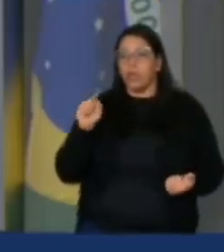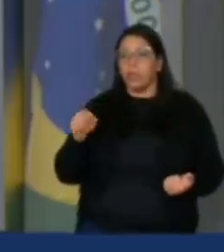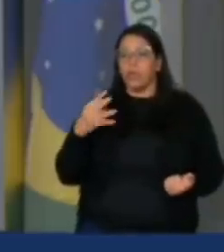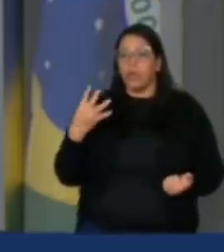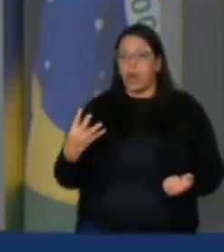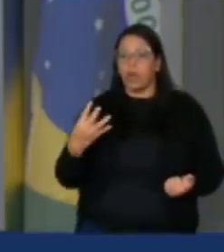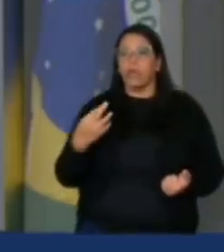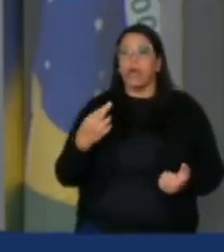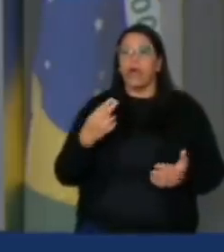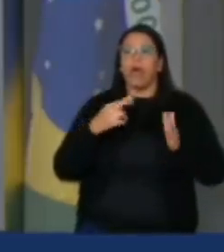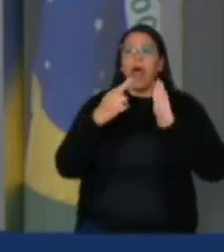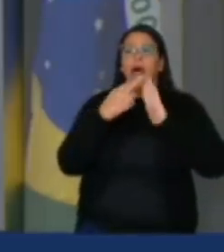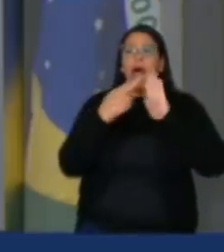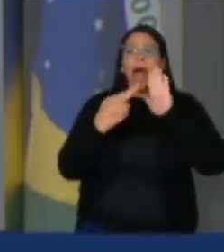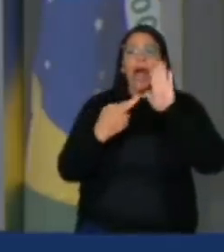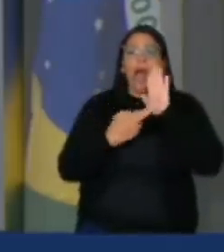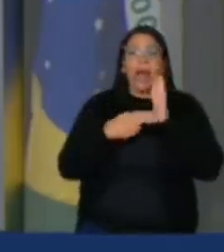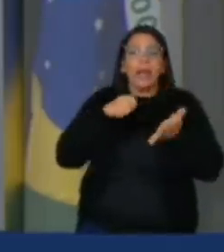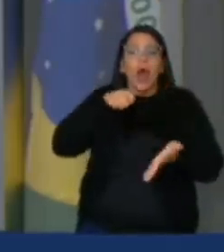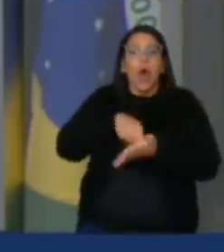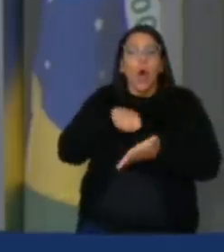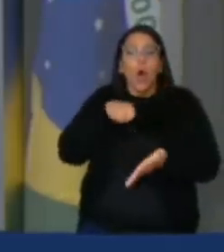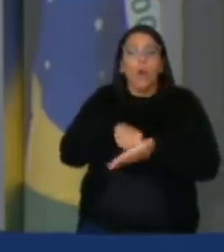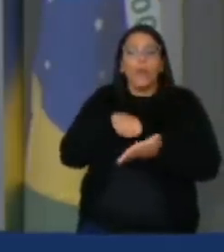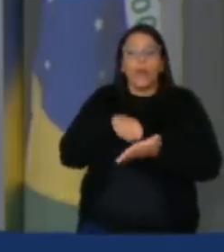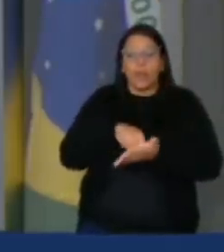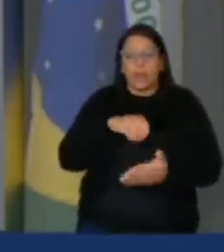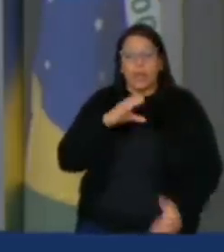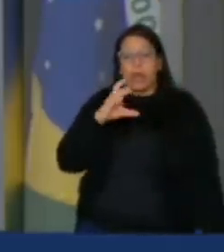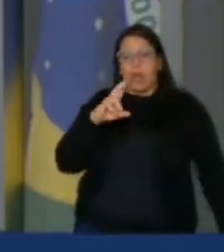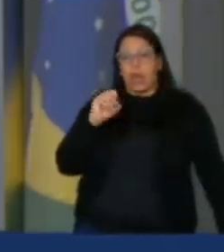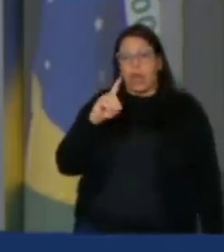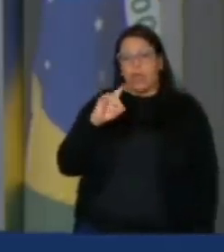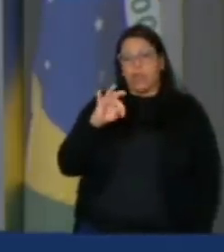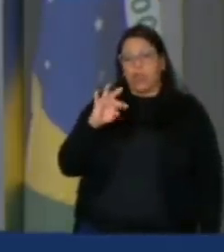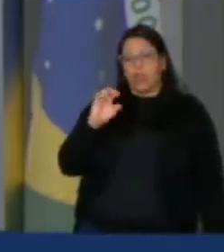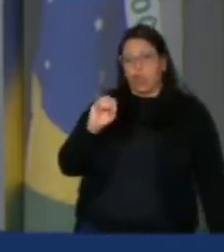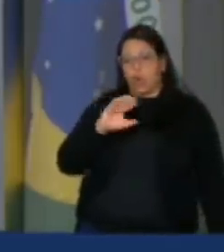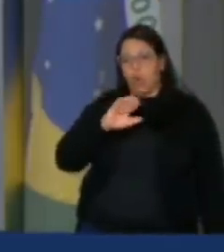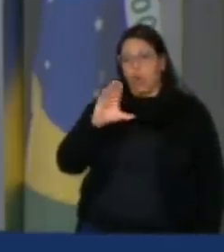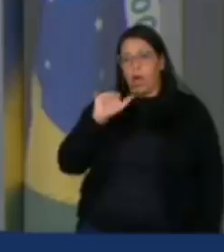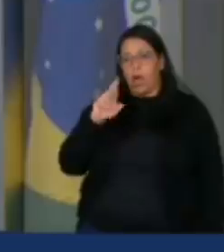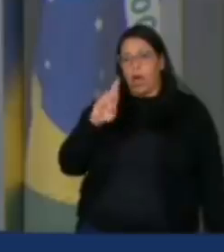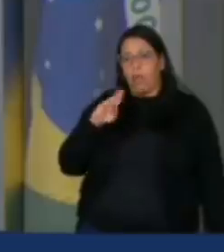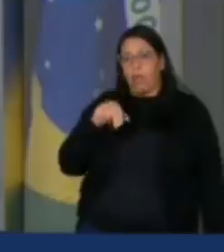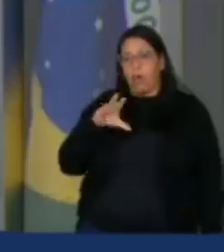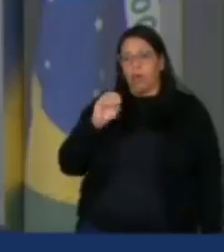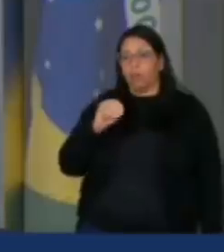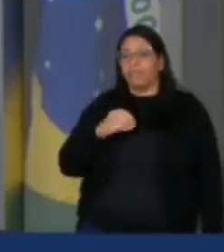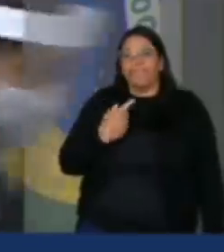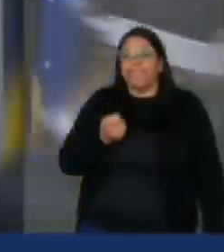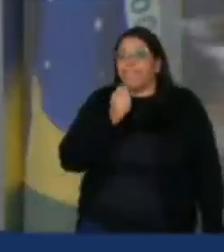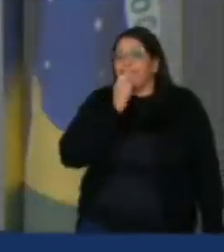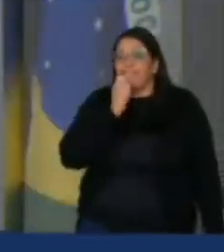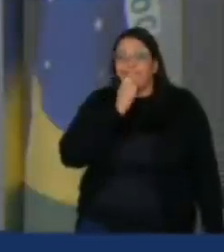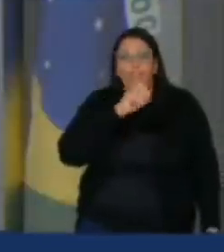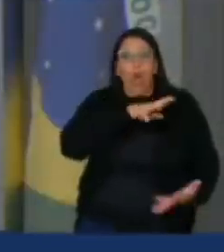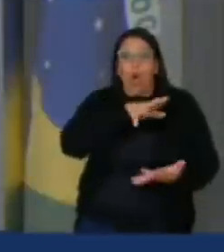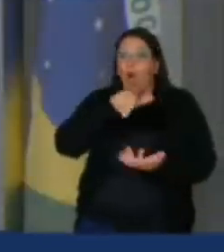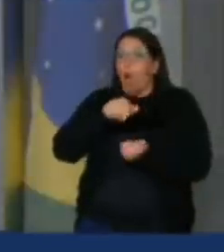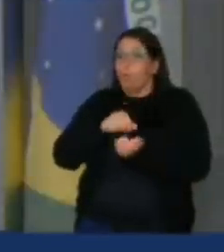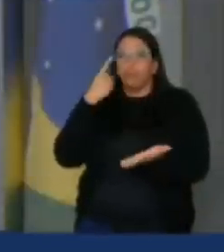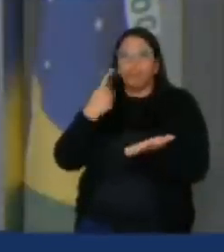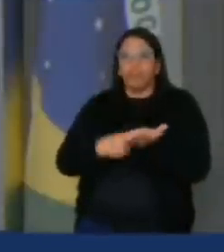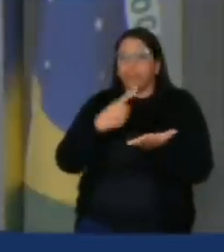regulamentar o mercado obrigatório de crédito de carbono. Mas o fato é que o mundo ainda não entrou num acordo em relação a esse mercado mandatório.